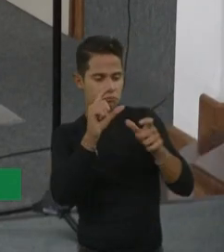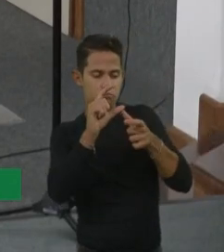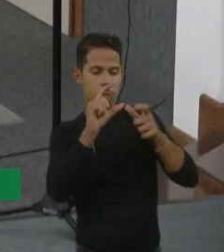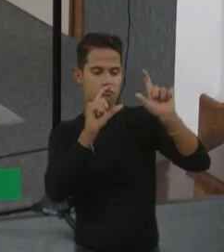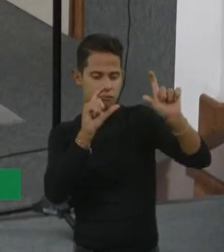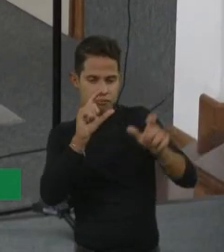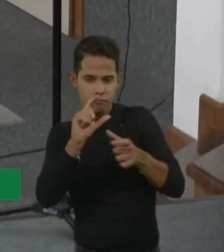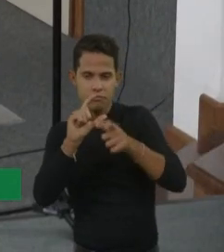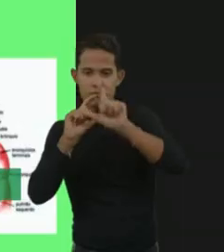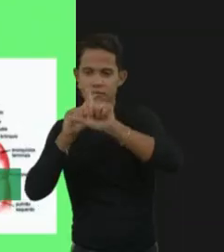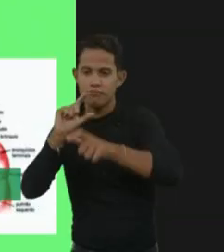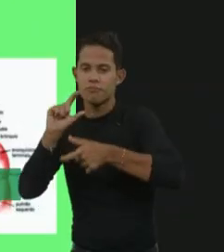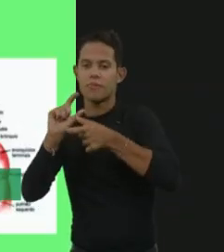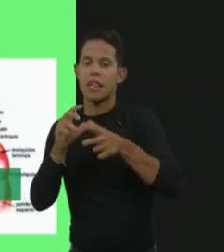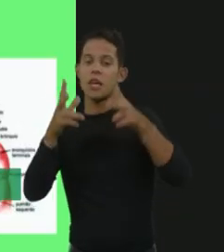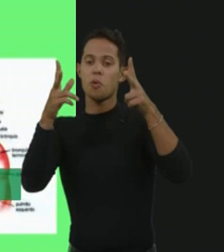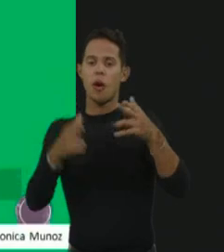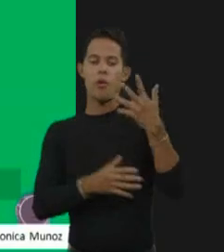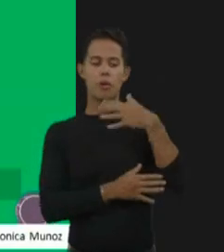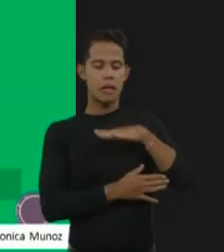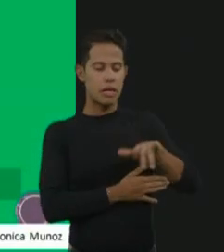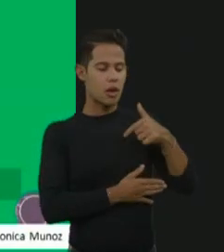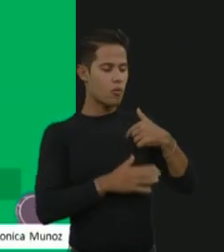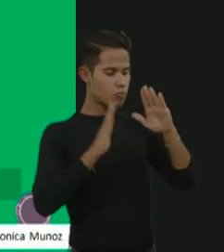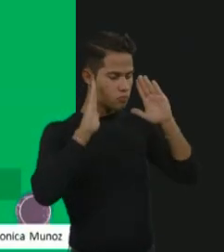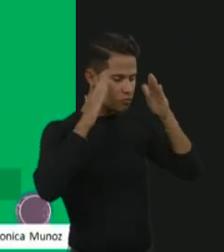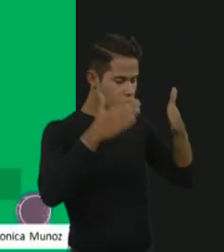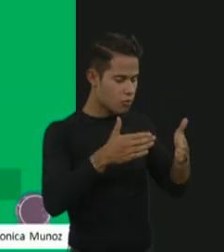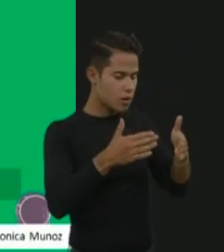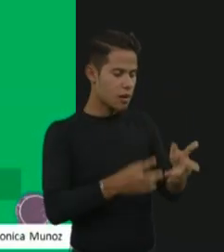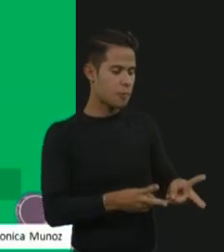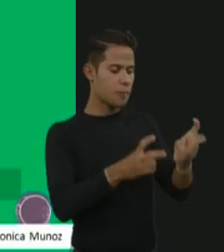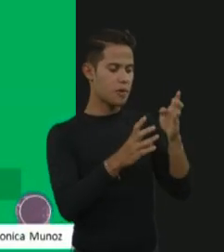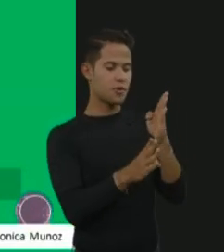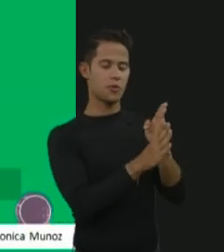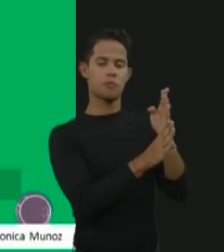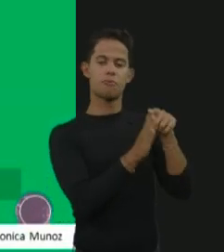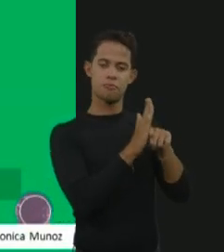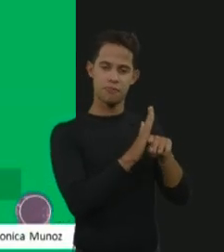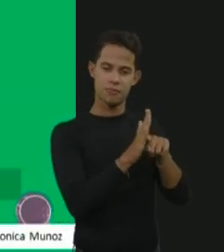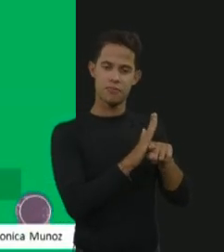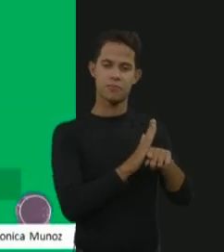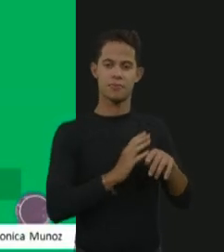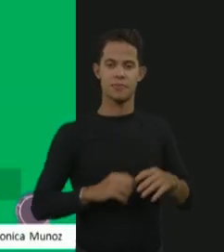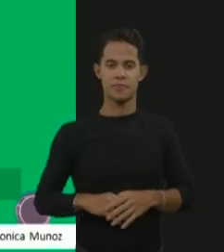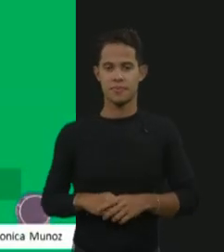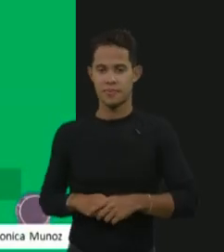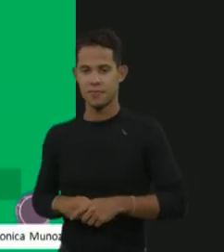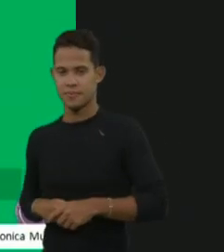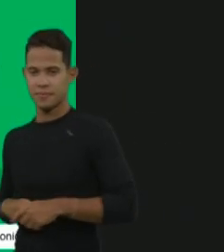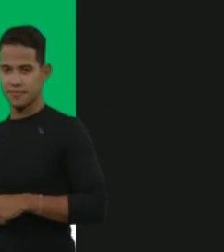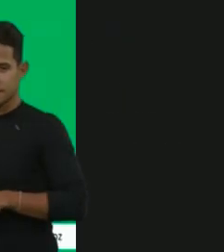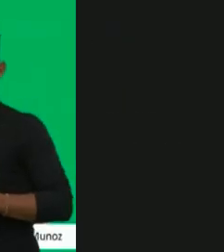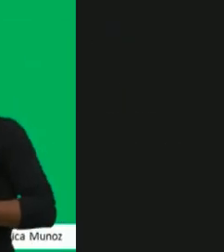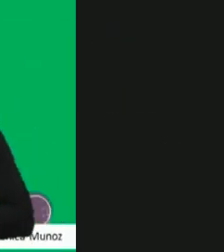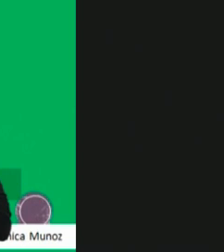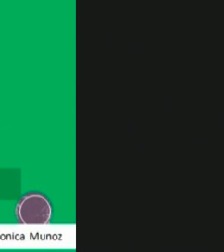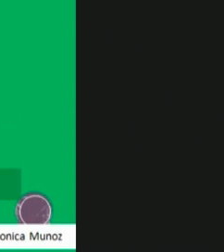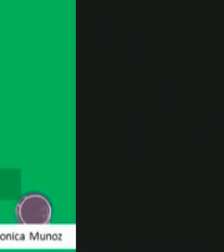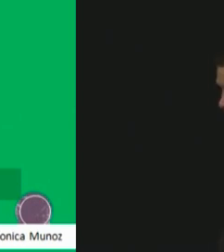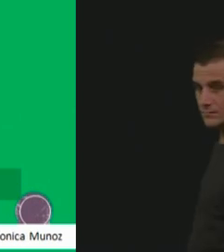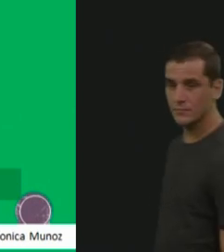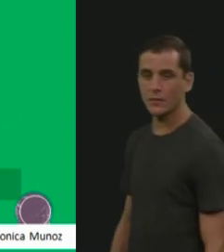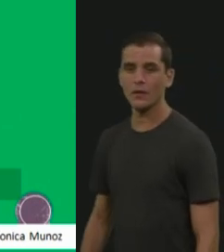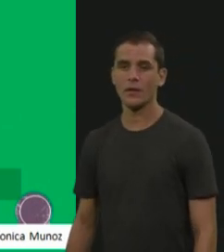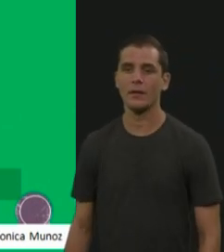pensar, senão não vou fazer diagnóstico, tá? Juntamente com isso, a gente pode ter essa face de depósito que a gente chama. Que nem sempre os